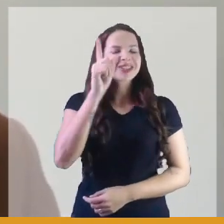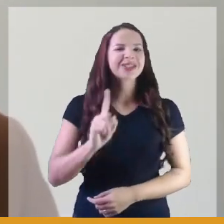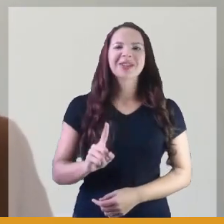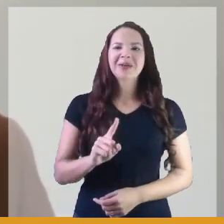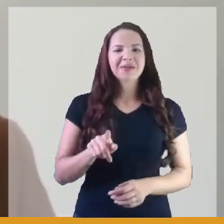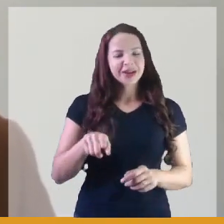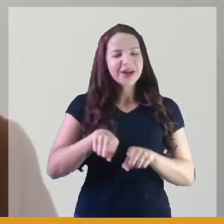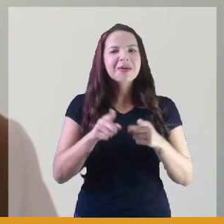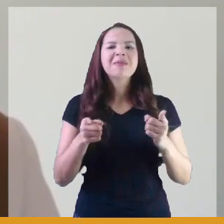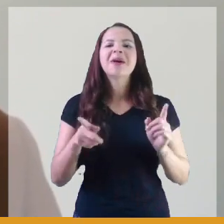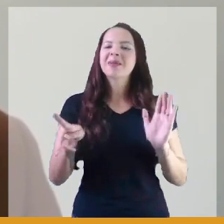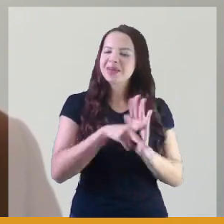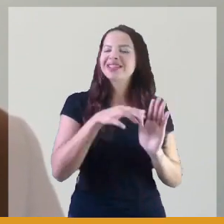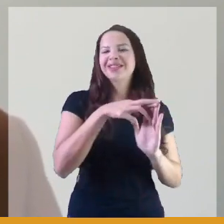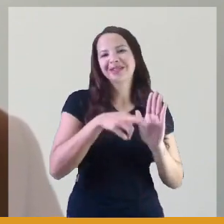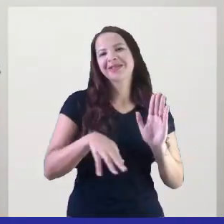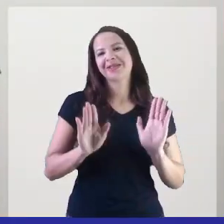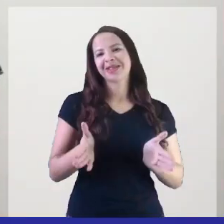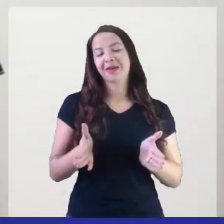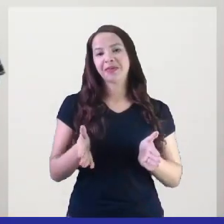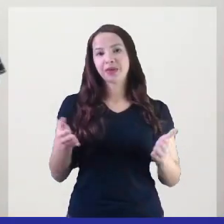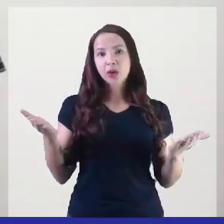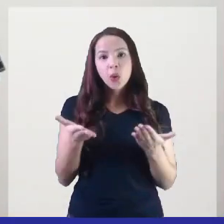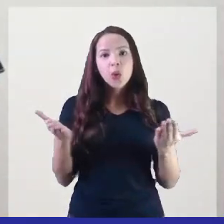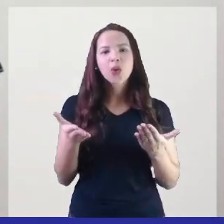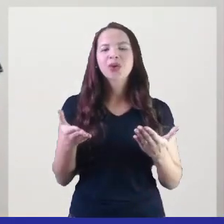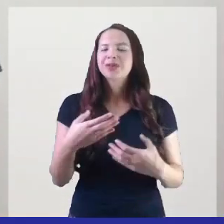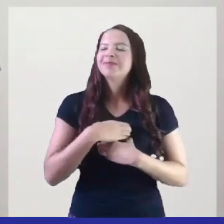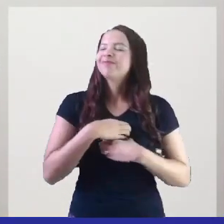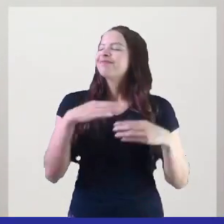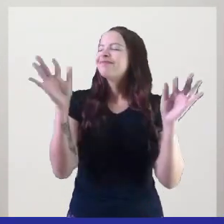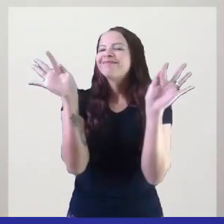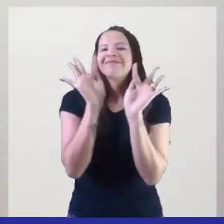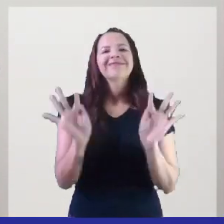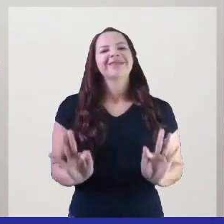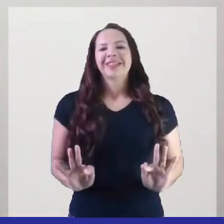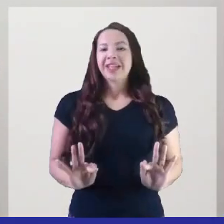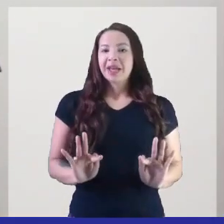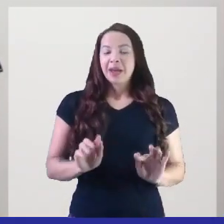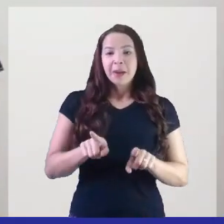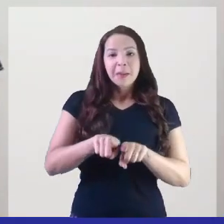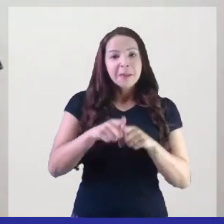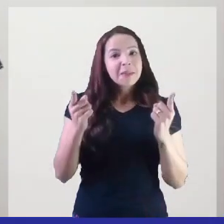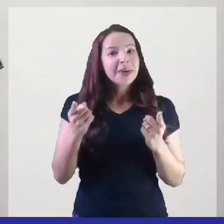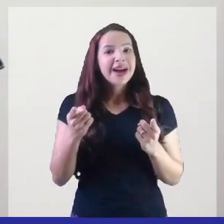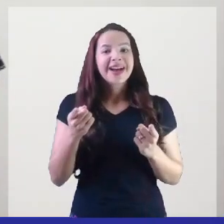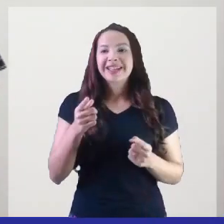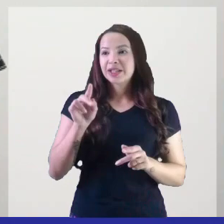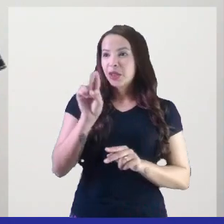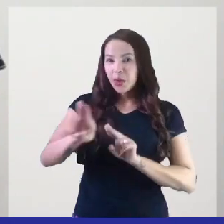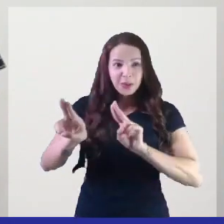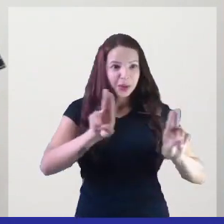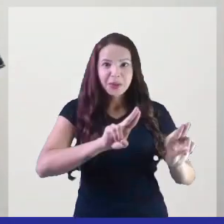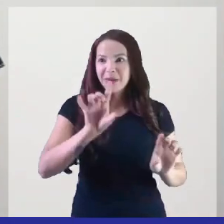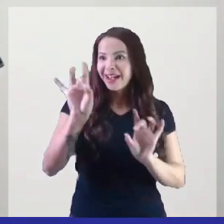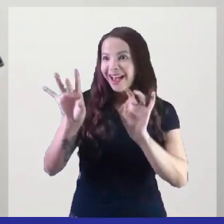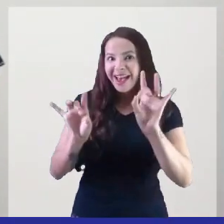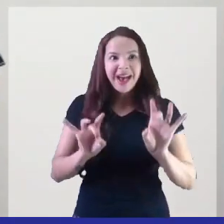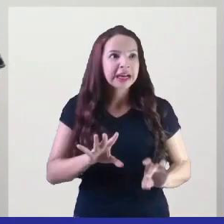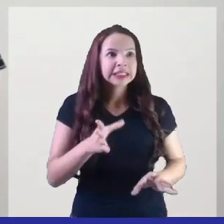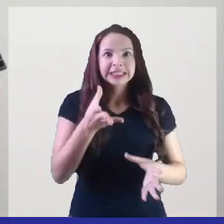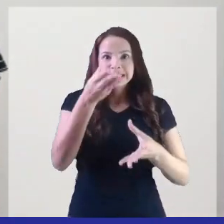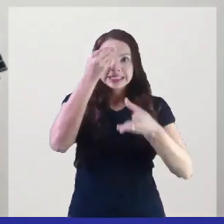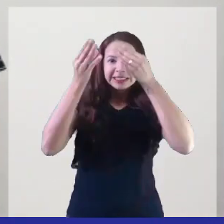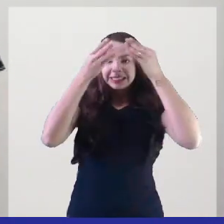se tornavam um povo dessa nossa história. Hoje, cheio de alegria e sem nos preocupar com os prováveis escapes da memória,